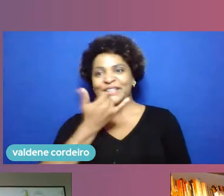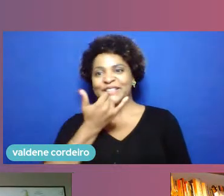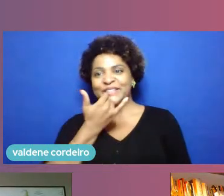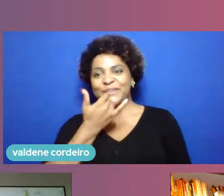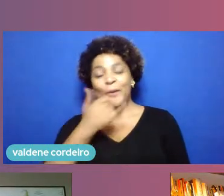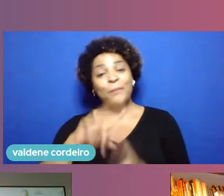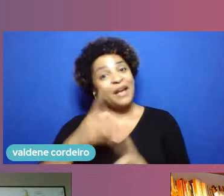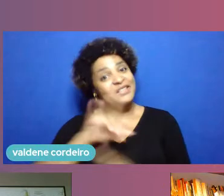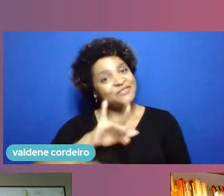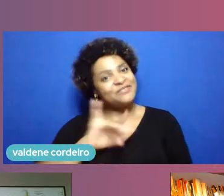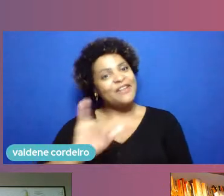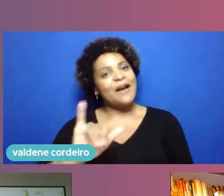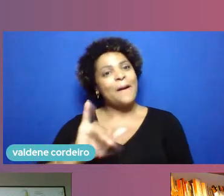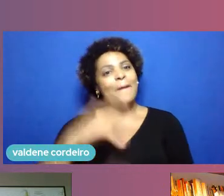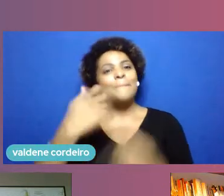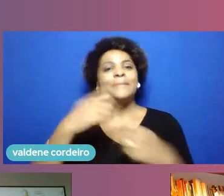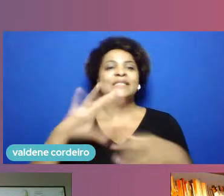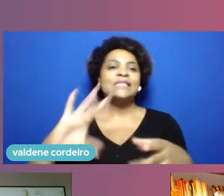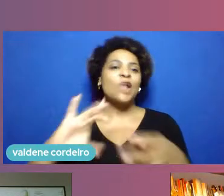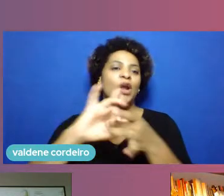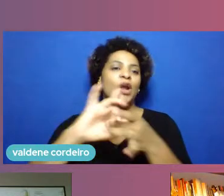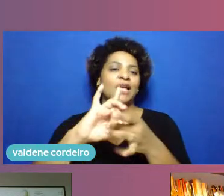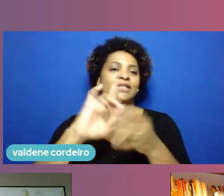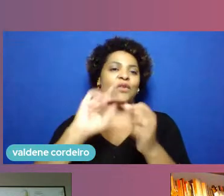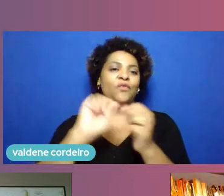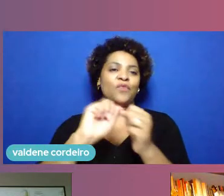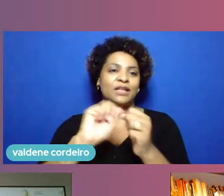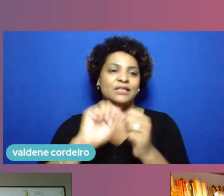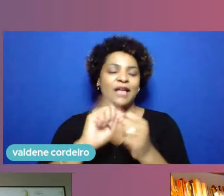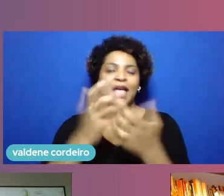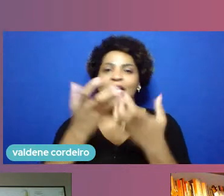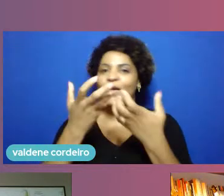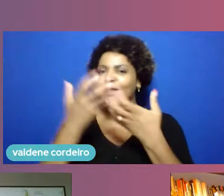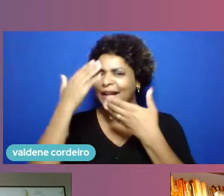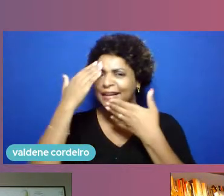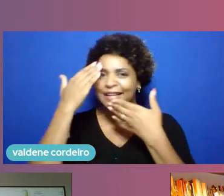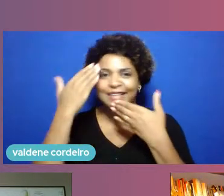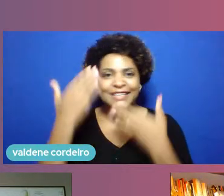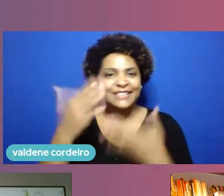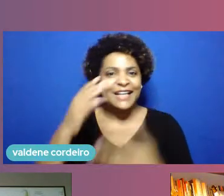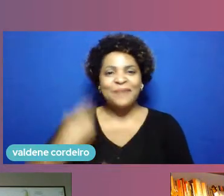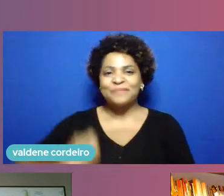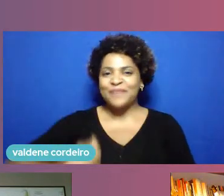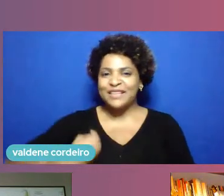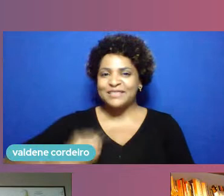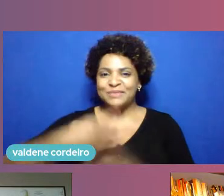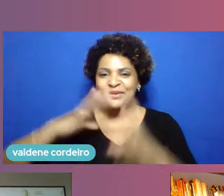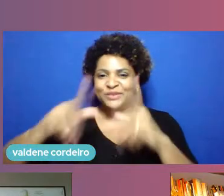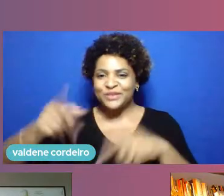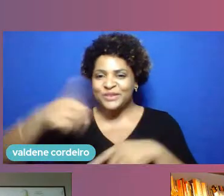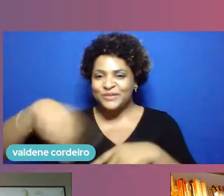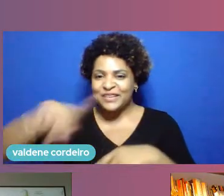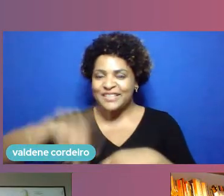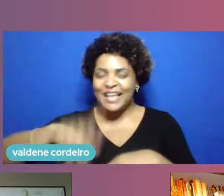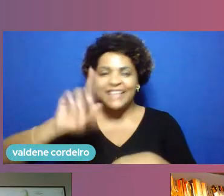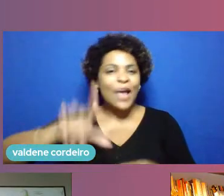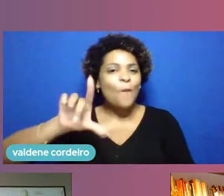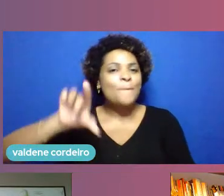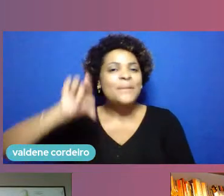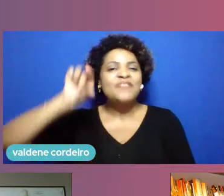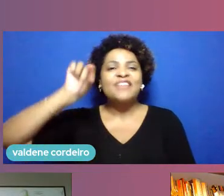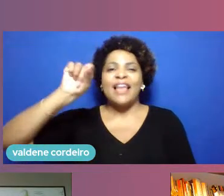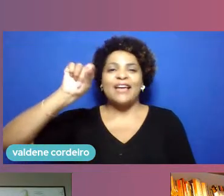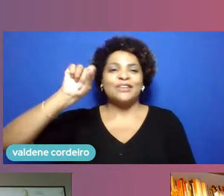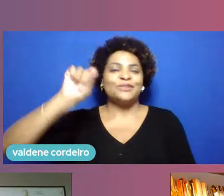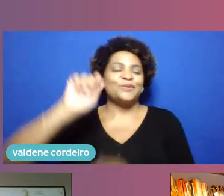conexões são tudo então eu quero agradecer demais a participação como eu falei é um privilégio poder mediar um painel com